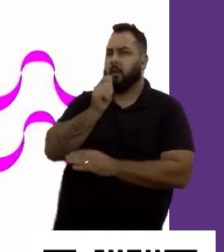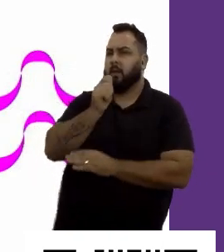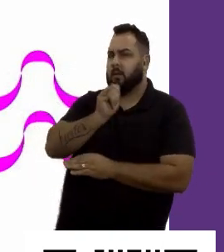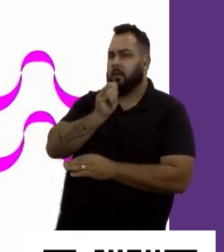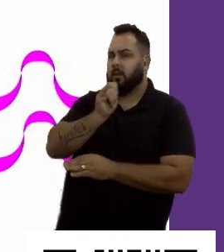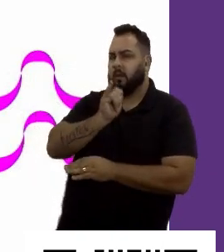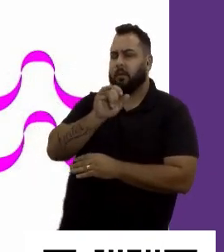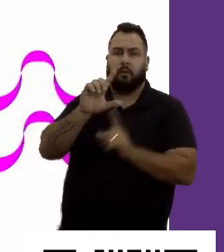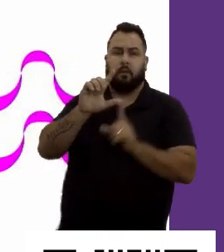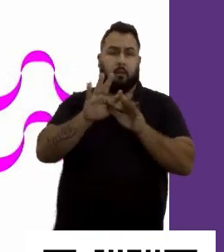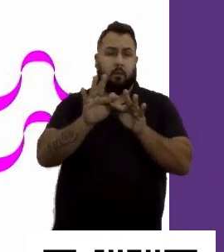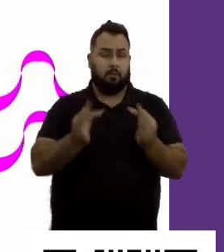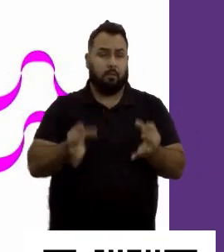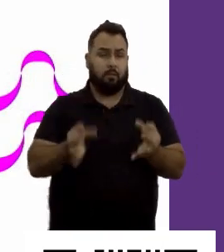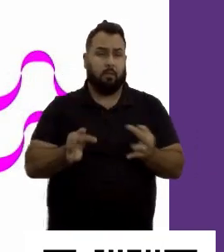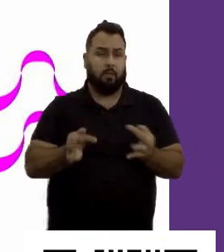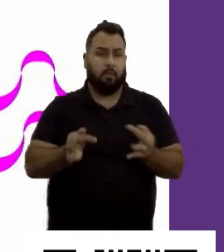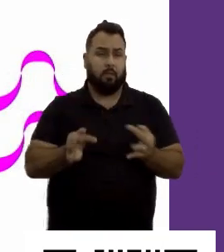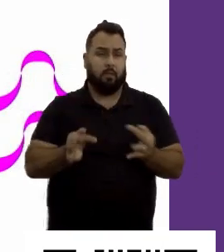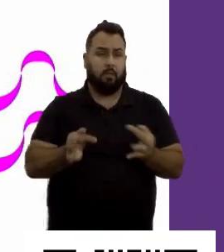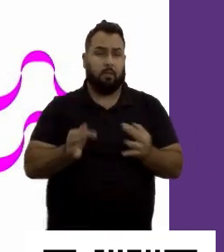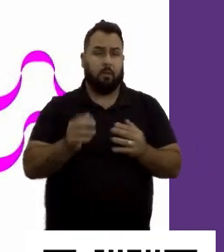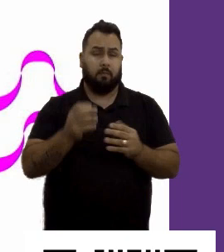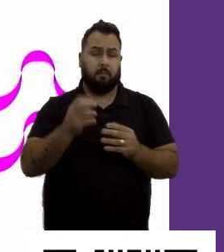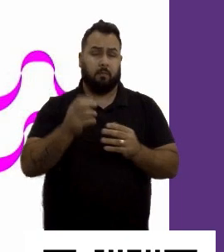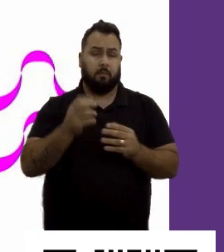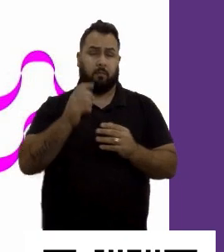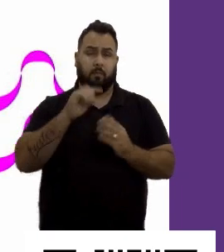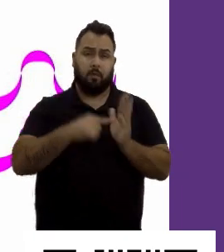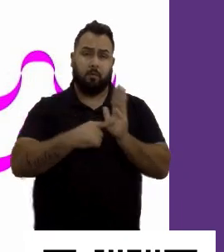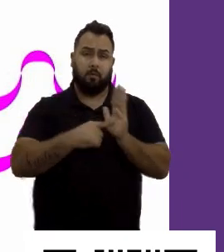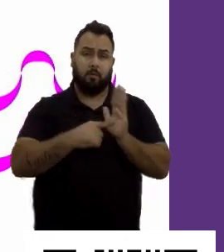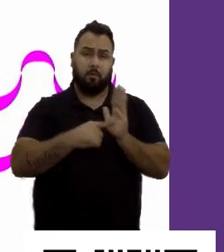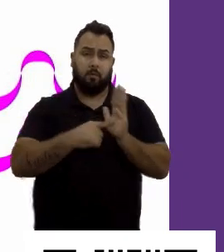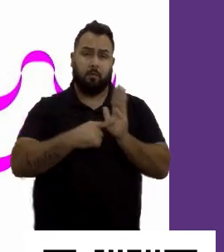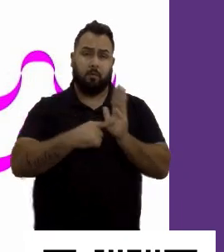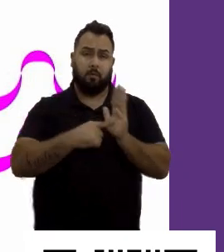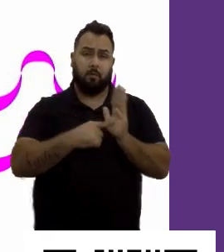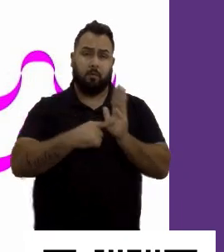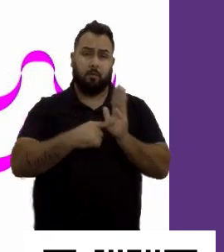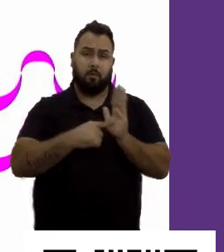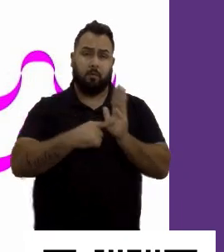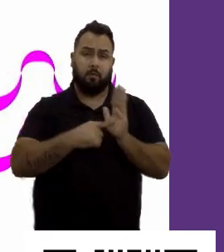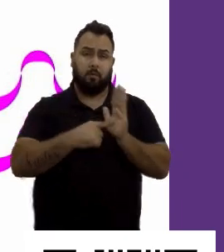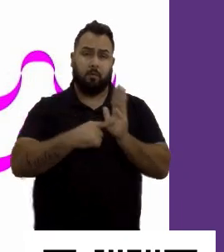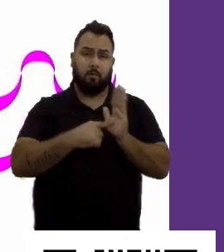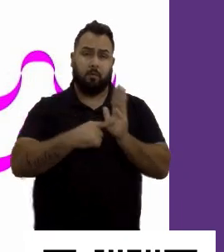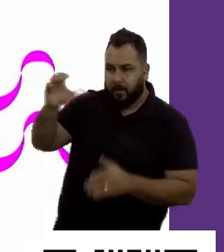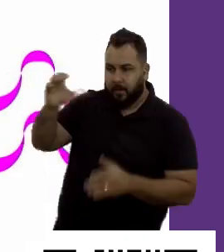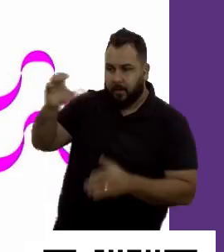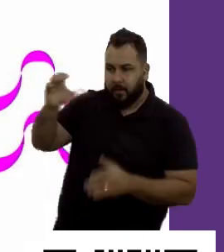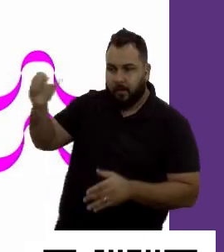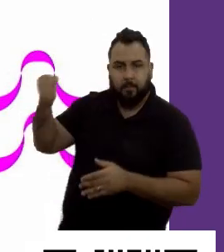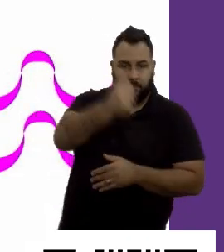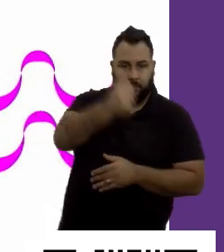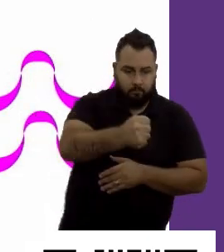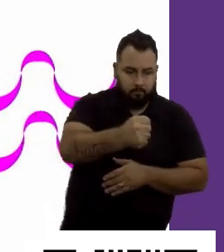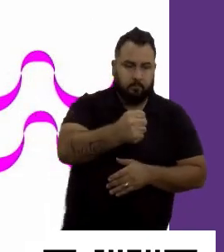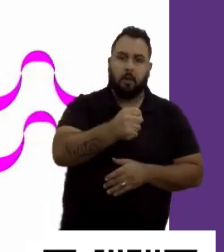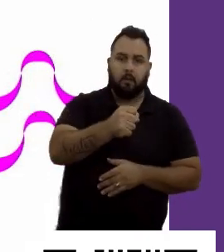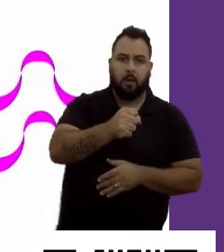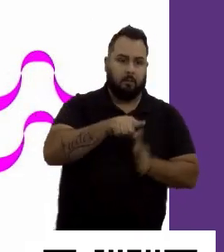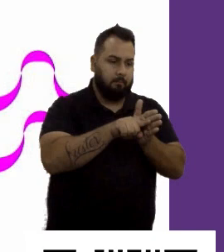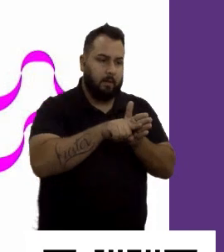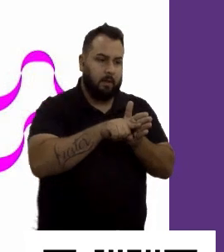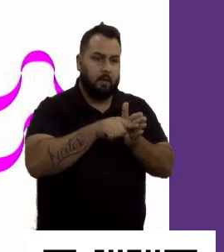seguinte, se você pegar o mais analítico e botar numa função que ele tem que falar o dia inteiro, talvez ele se sinta um pouco